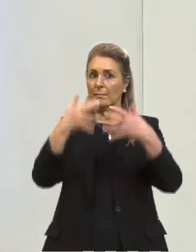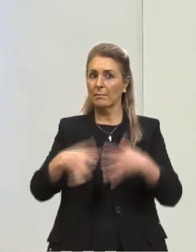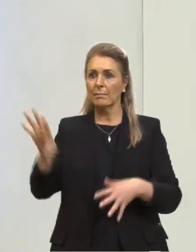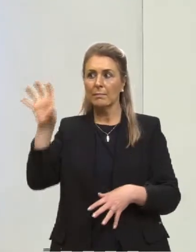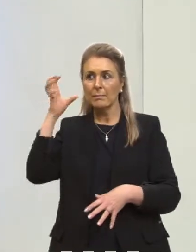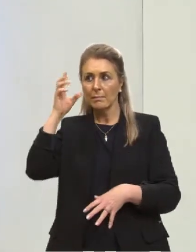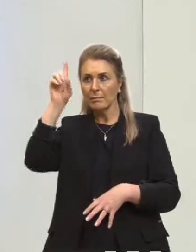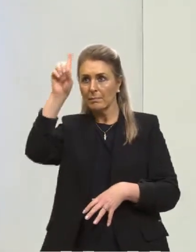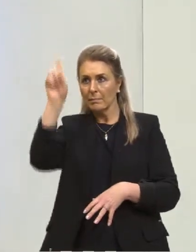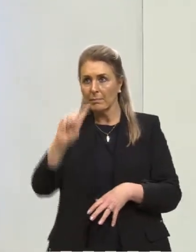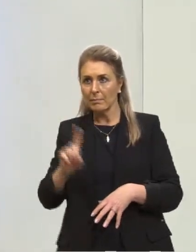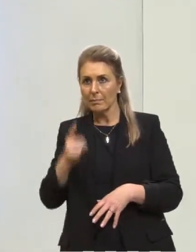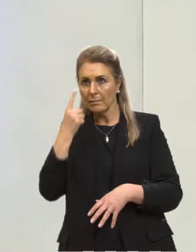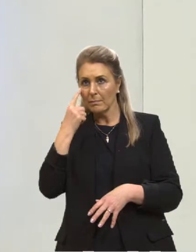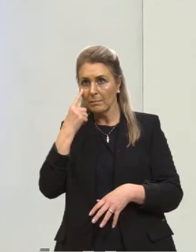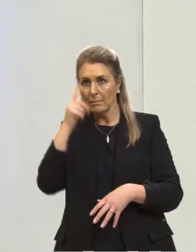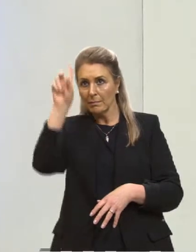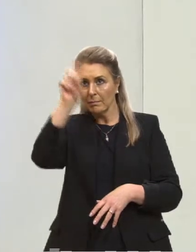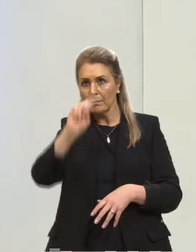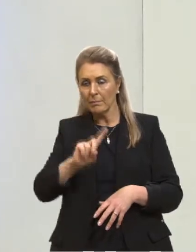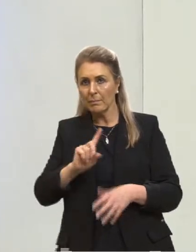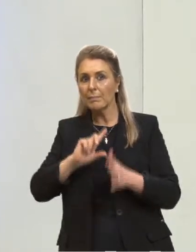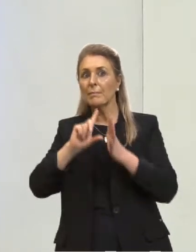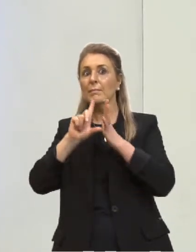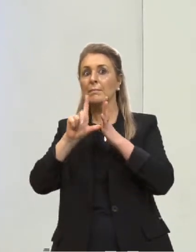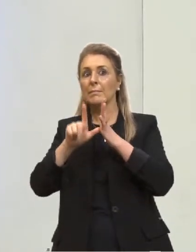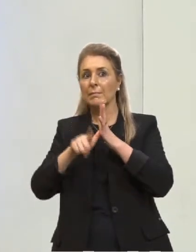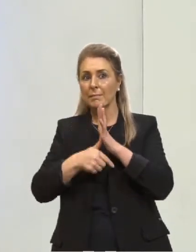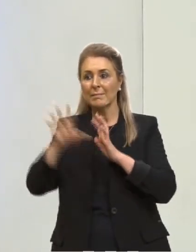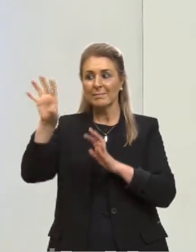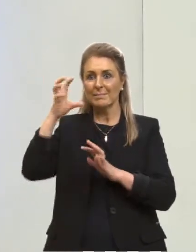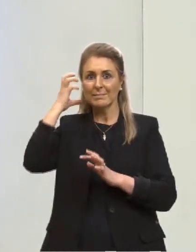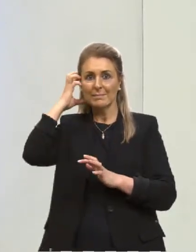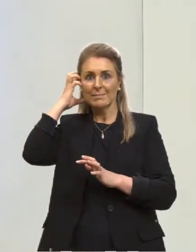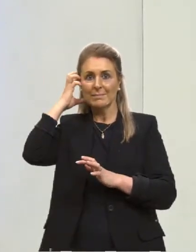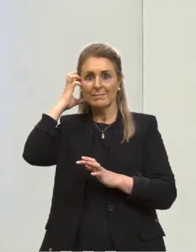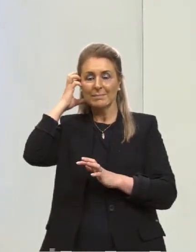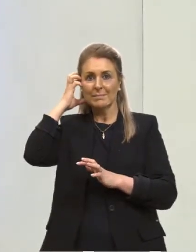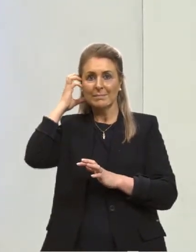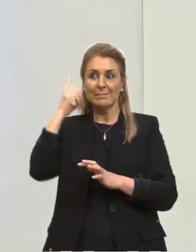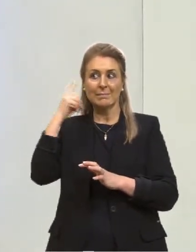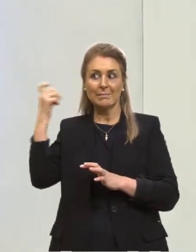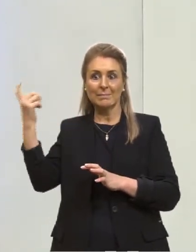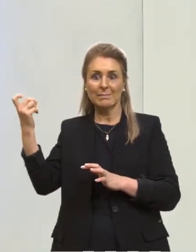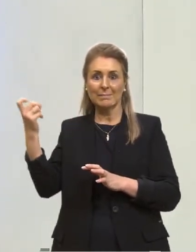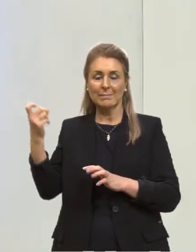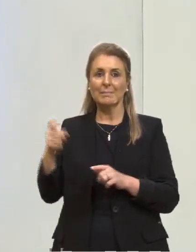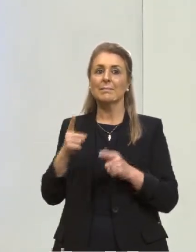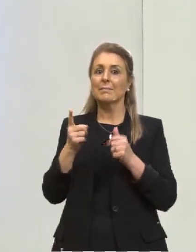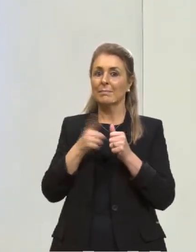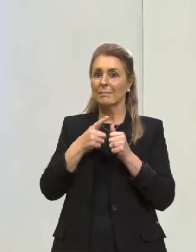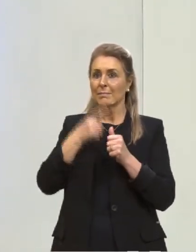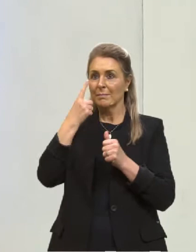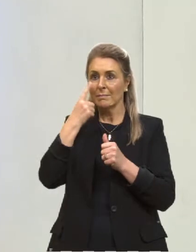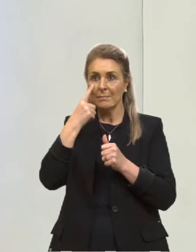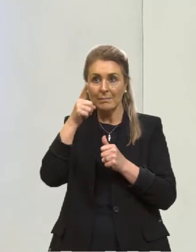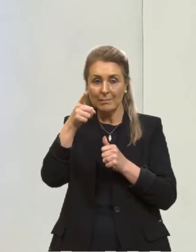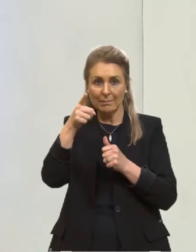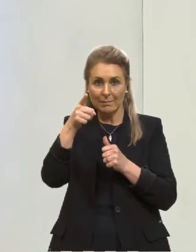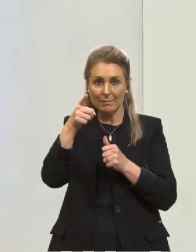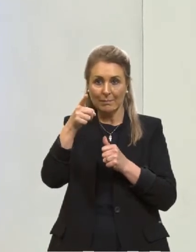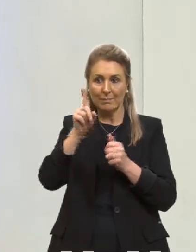o raio, a gente vê o raio, depois escuta o raio, é bom, É, a gente vê e escuta o raio, mas a gente vê o relâmpago primeiro,